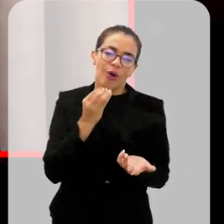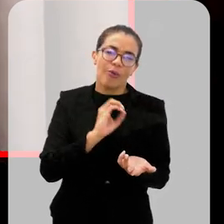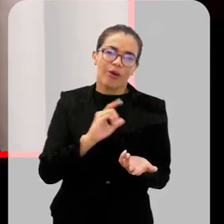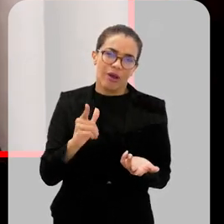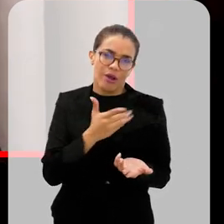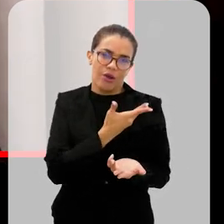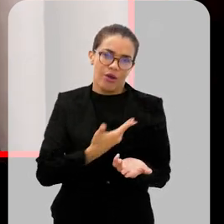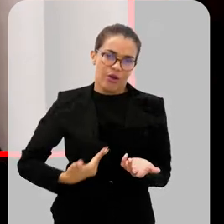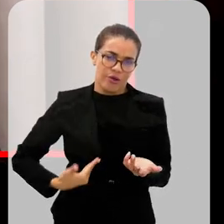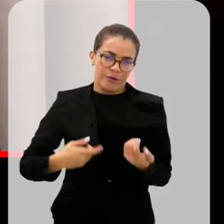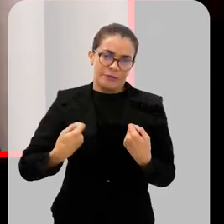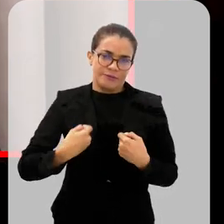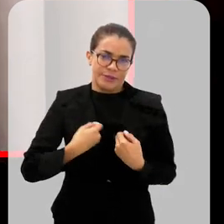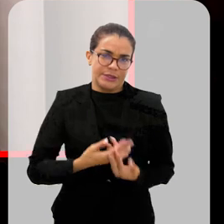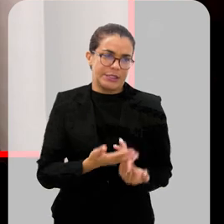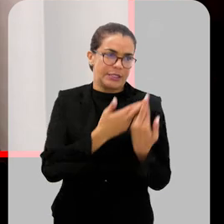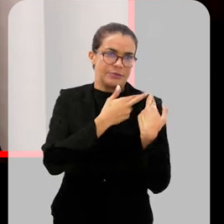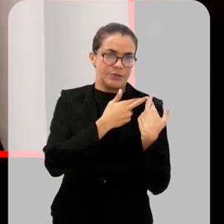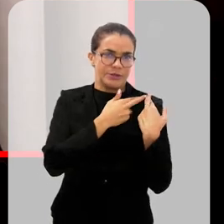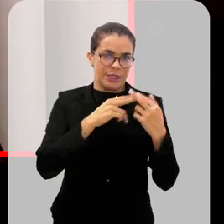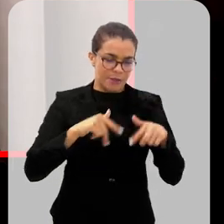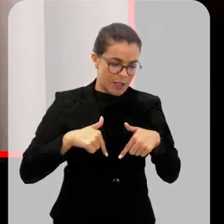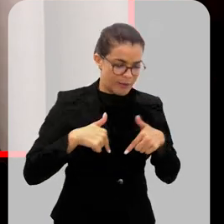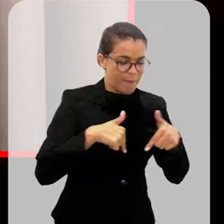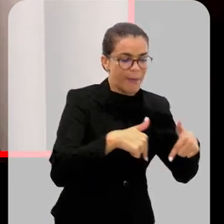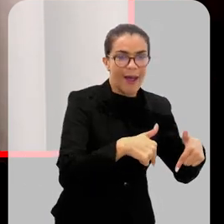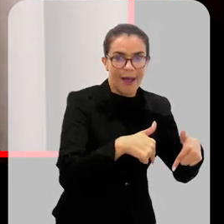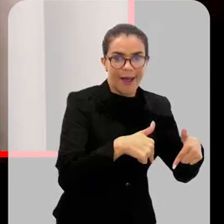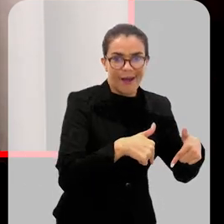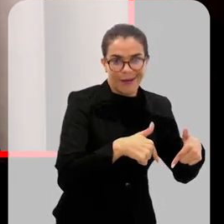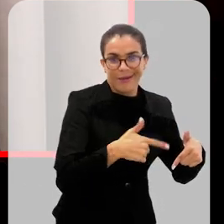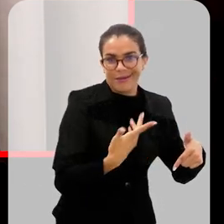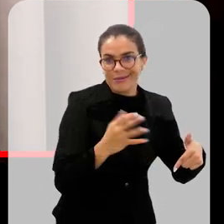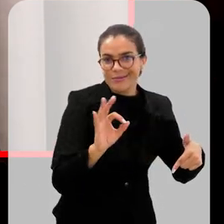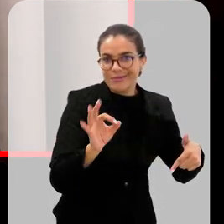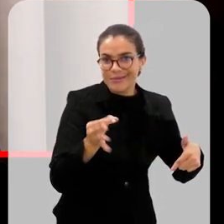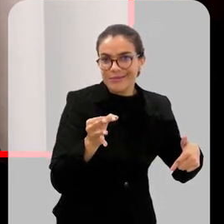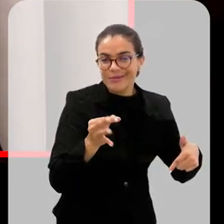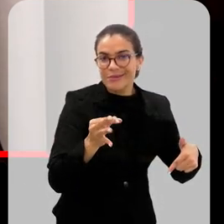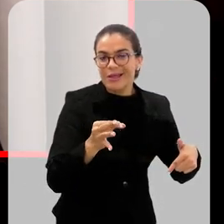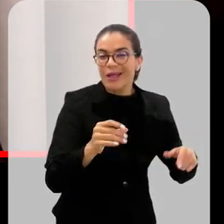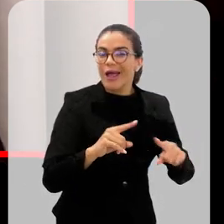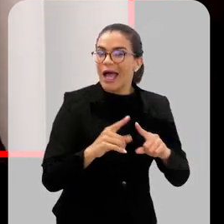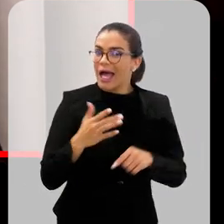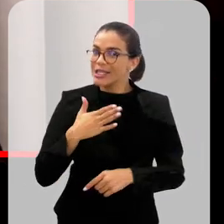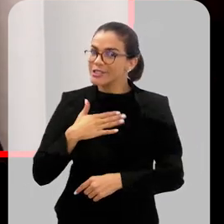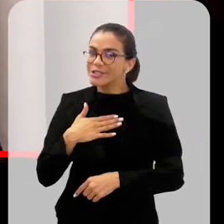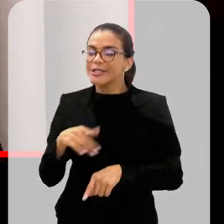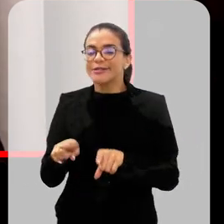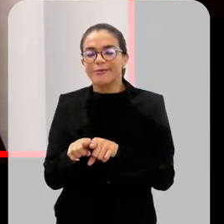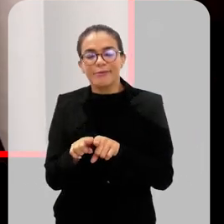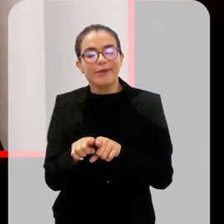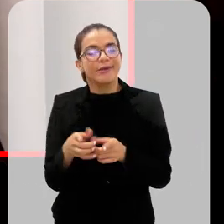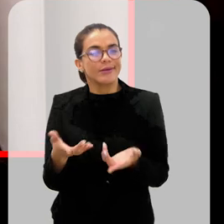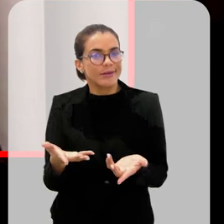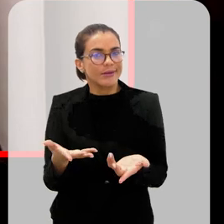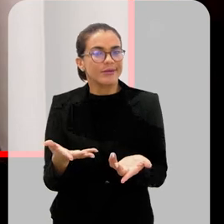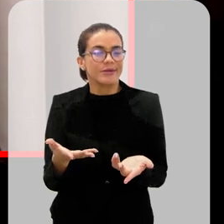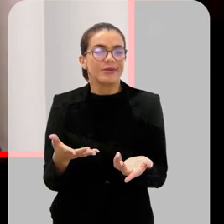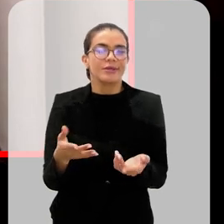claro que o governo precisa fazer a sua parte e tem tomado ações nesse sentido. A gente tem visto